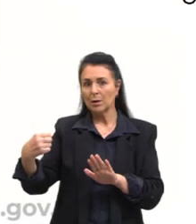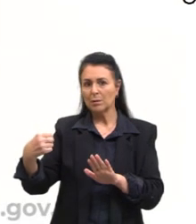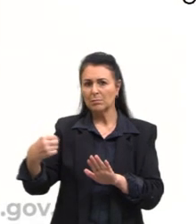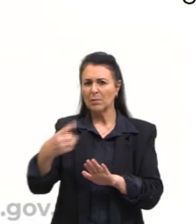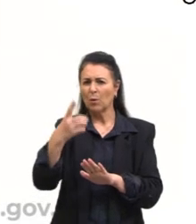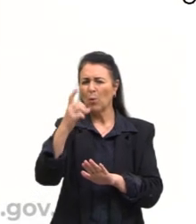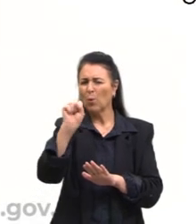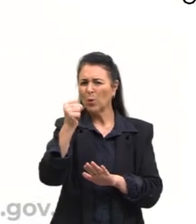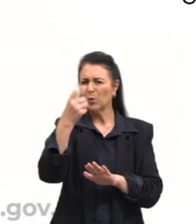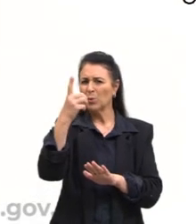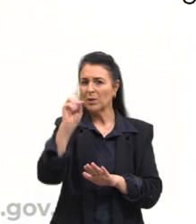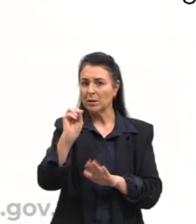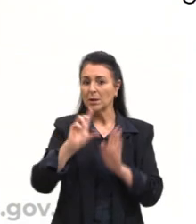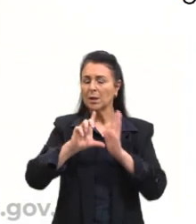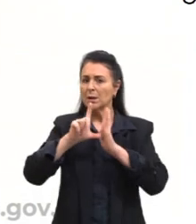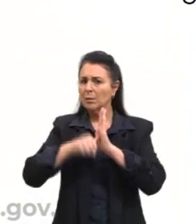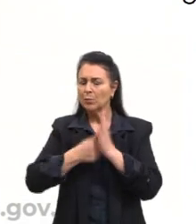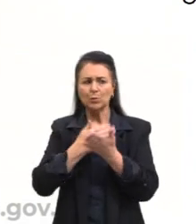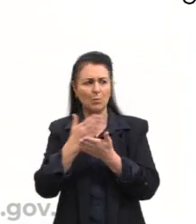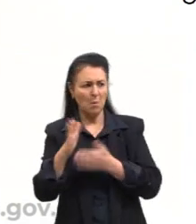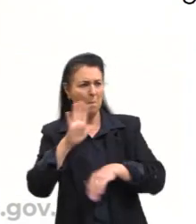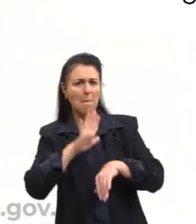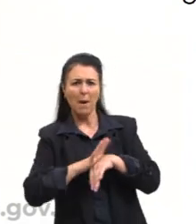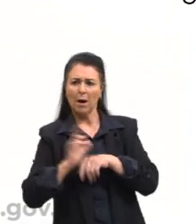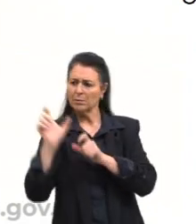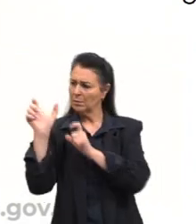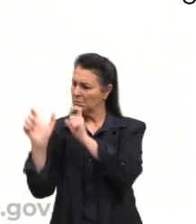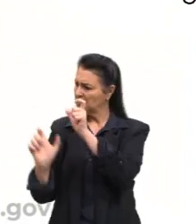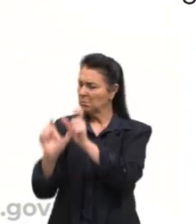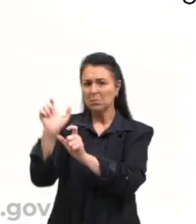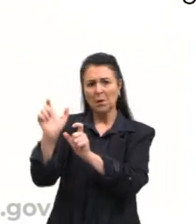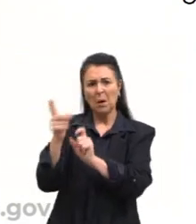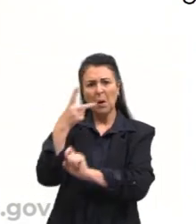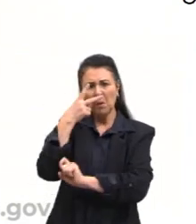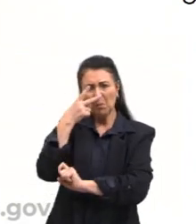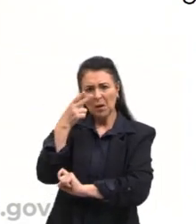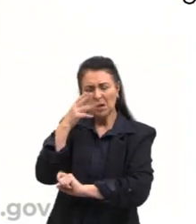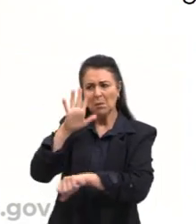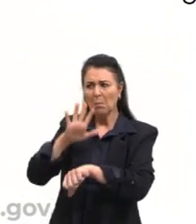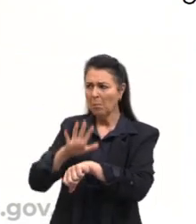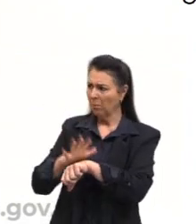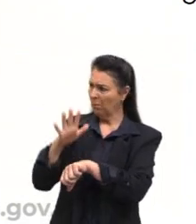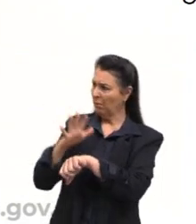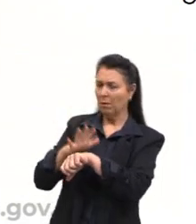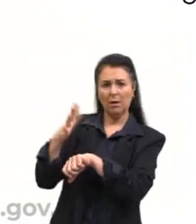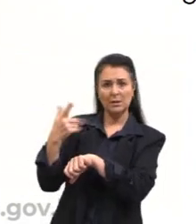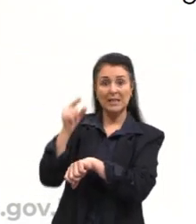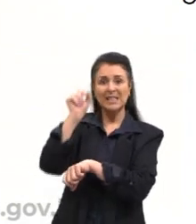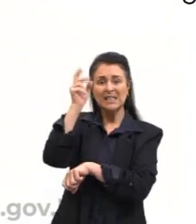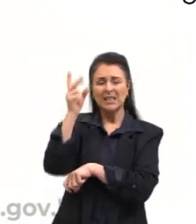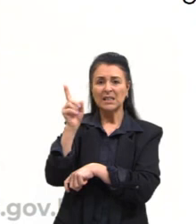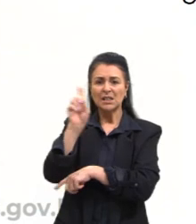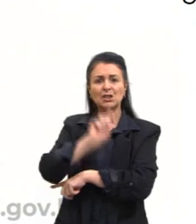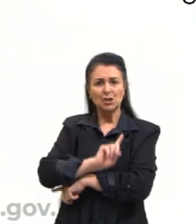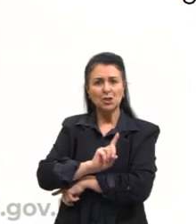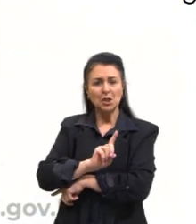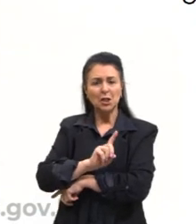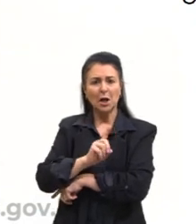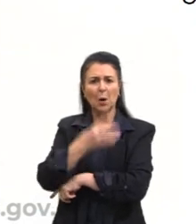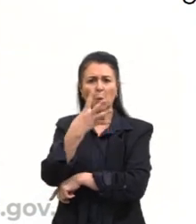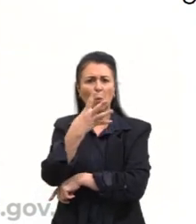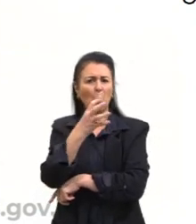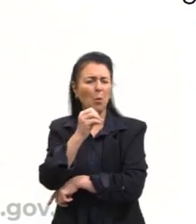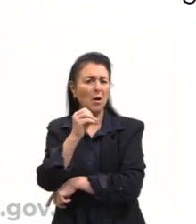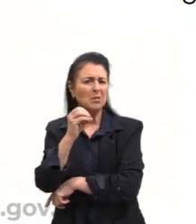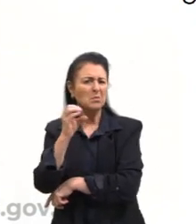dez deles. E daí a pouco começaram a vir mais. E parece-me que viriam, este dia, à praia. 400